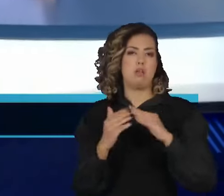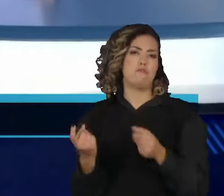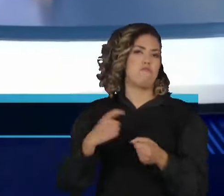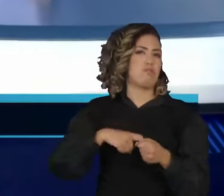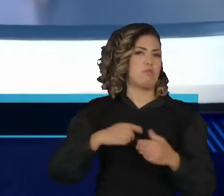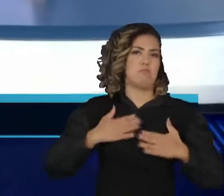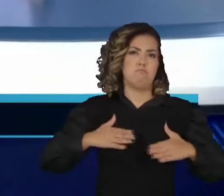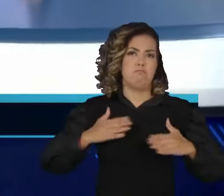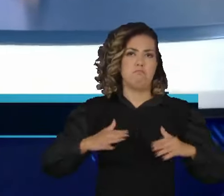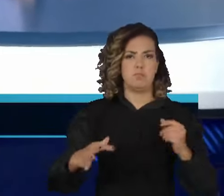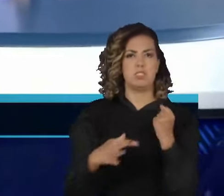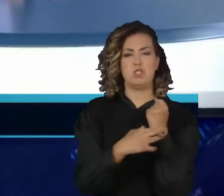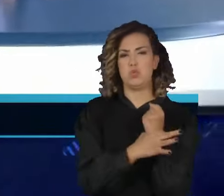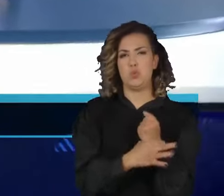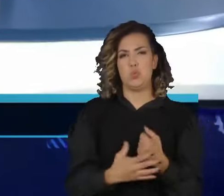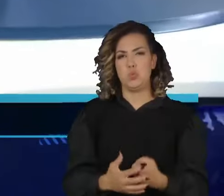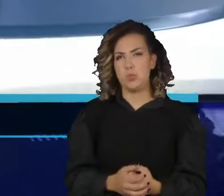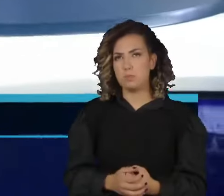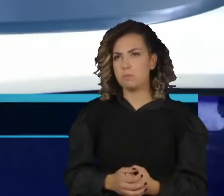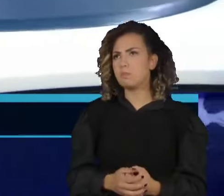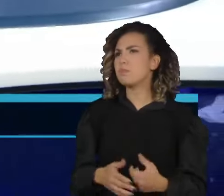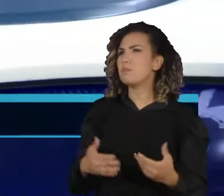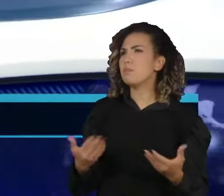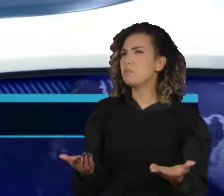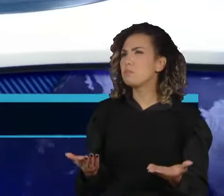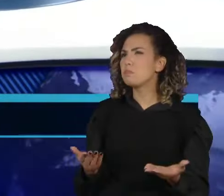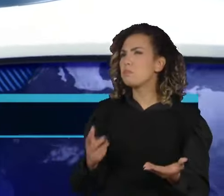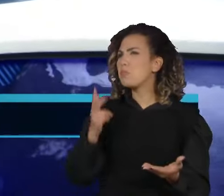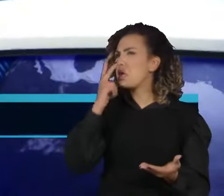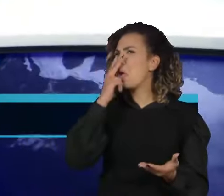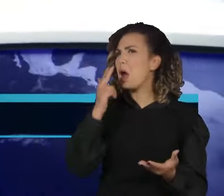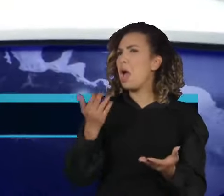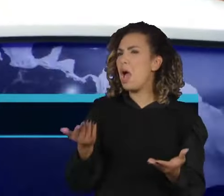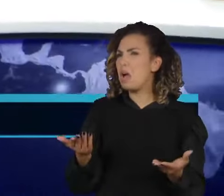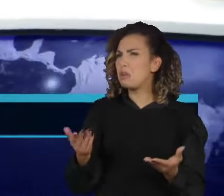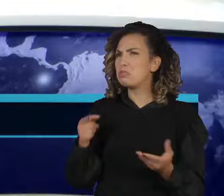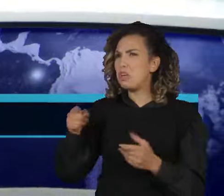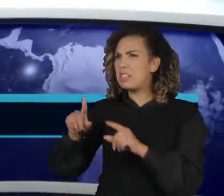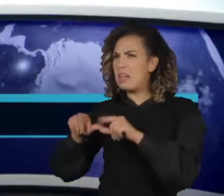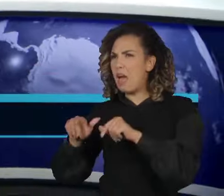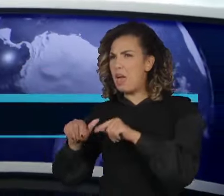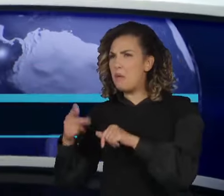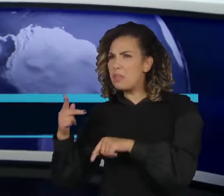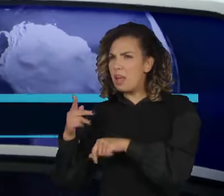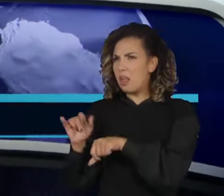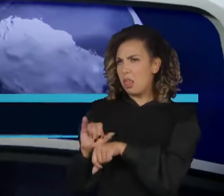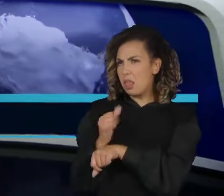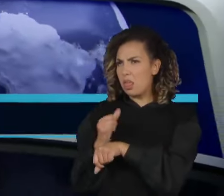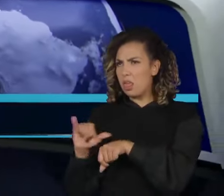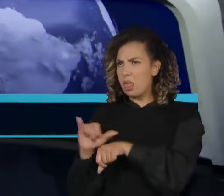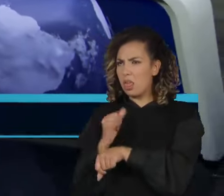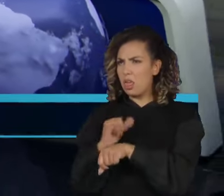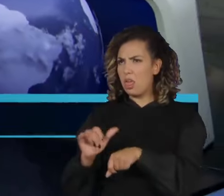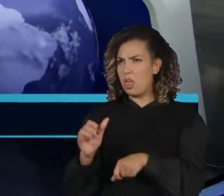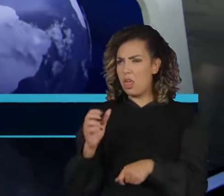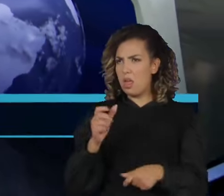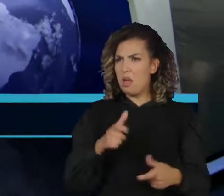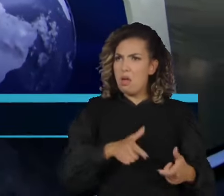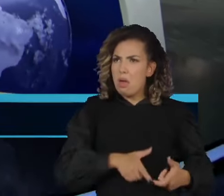Ondel, o que significa esse tipo de ataque para a estratégia de Israel? Do ponto de vista